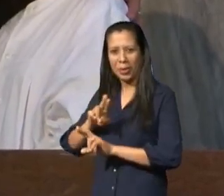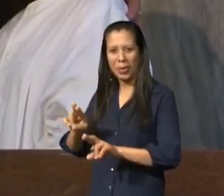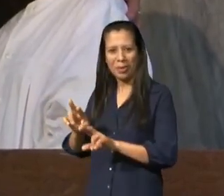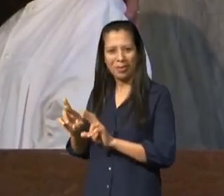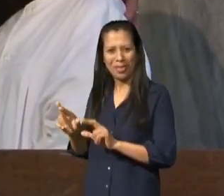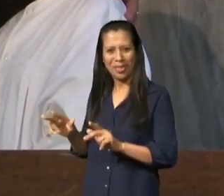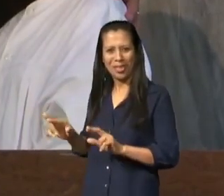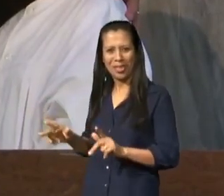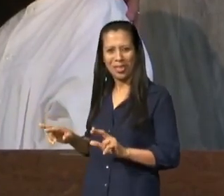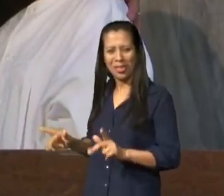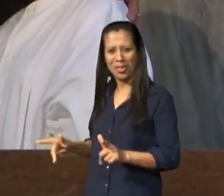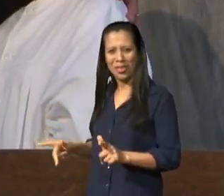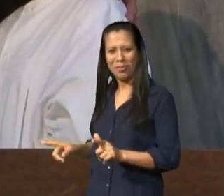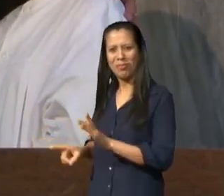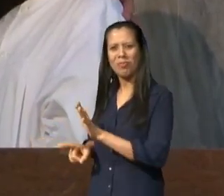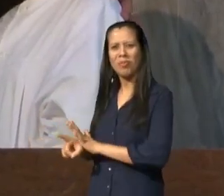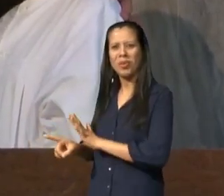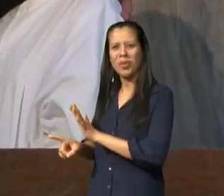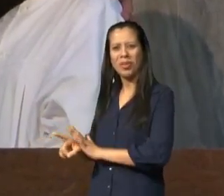o que se passa